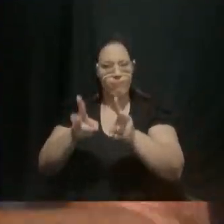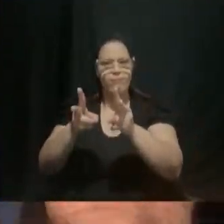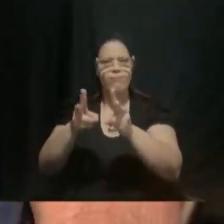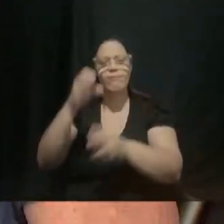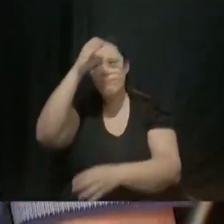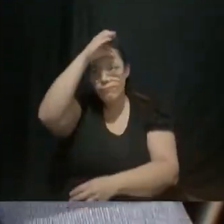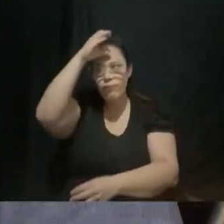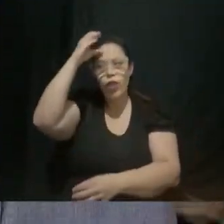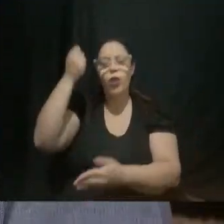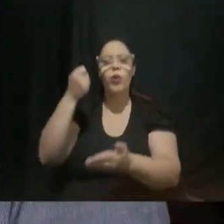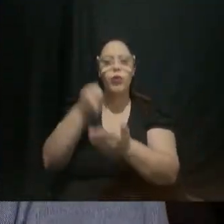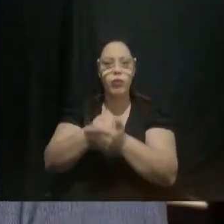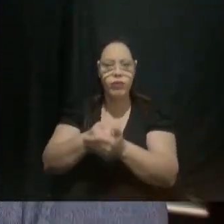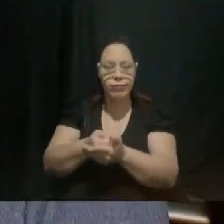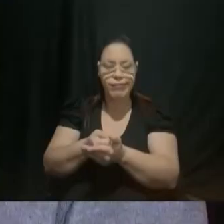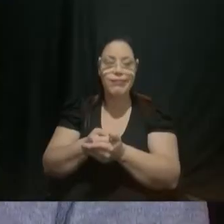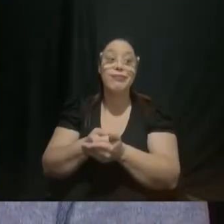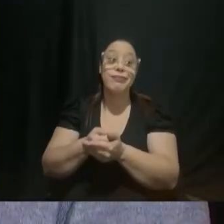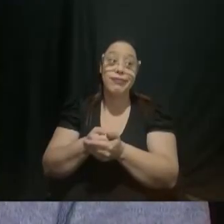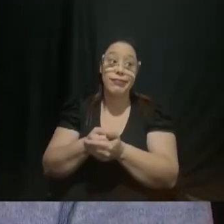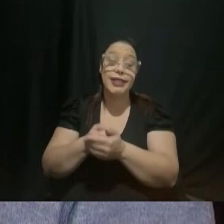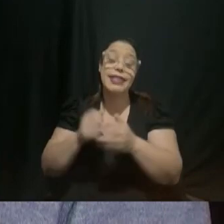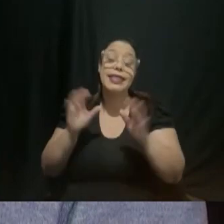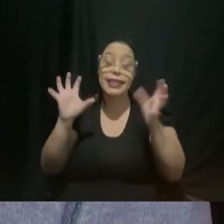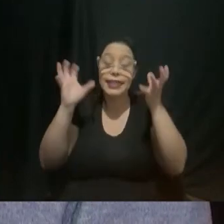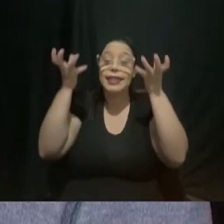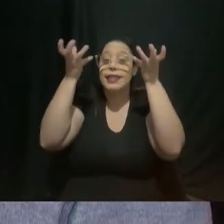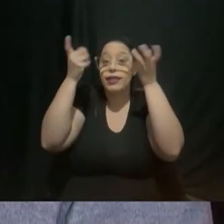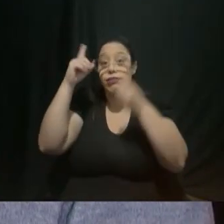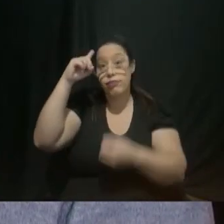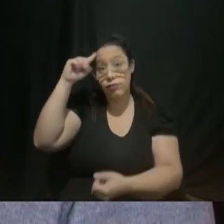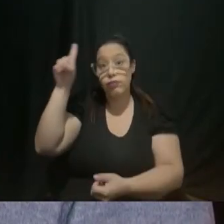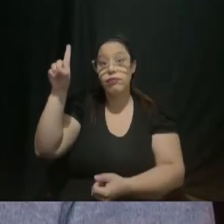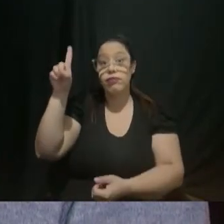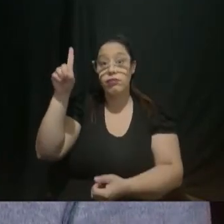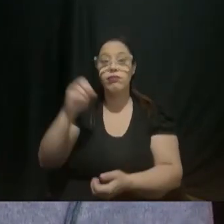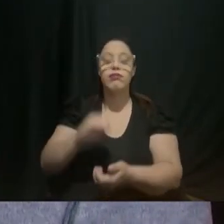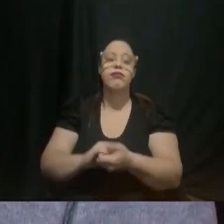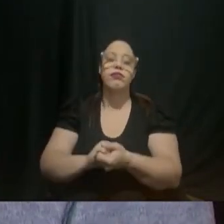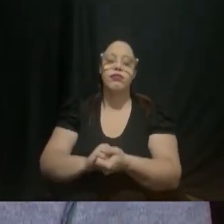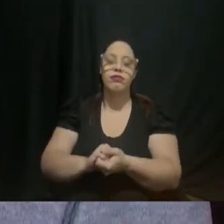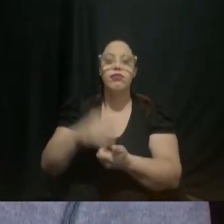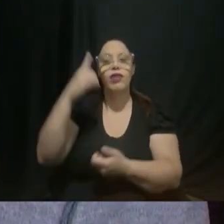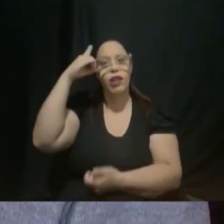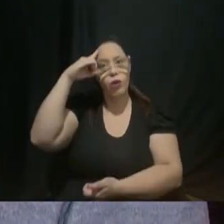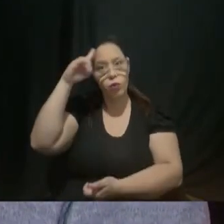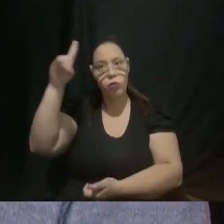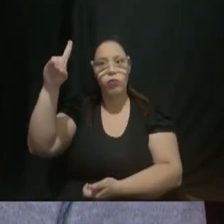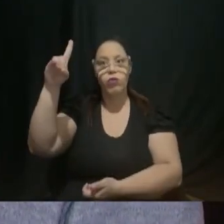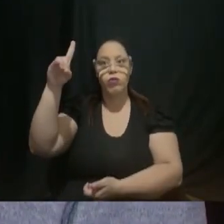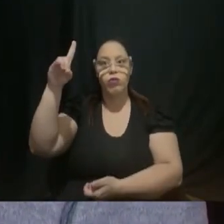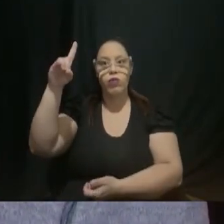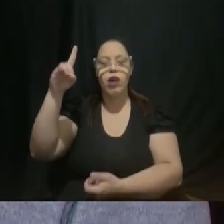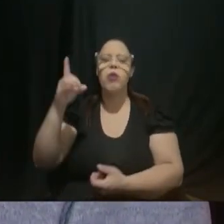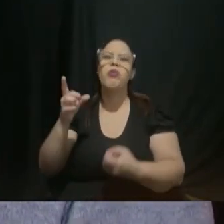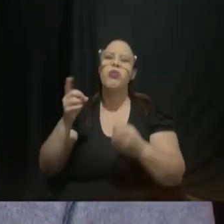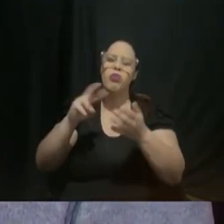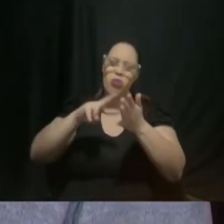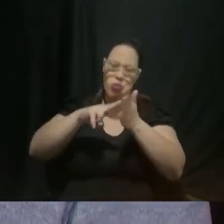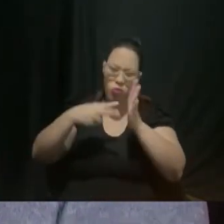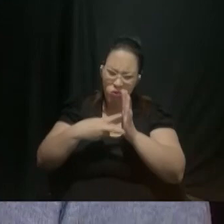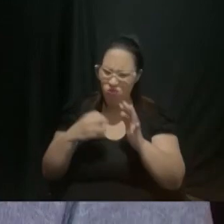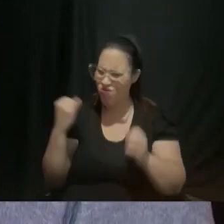tradições e comemorações da data É uma data que ainda muito significativa em termos para o